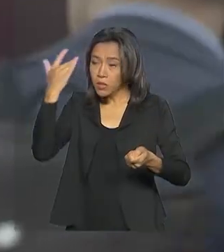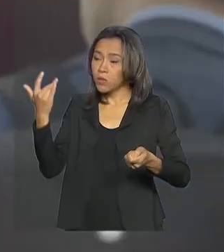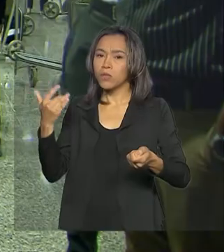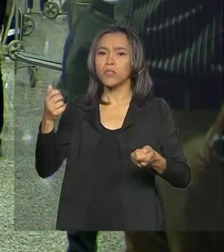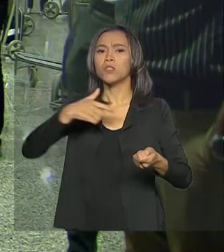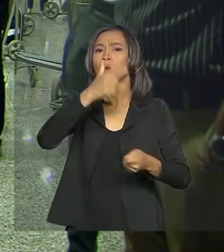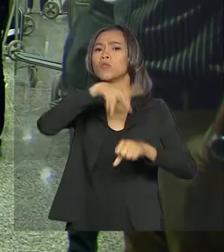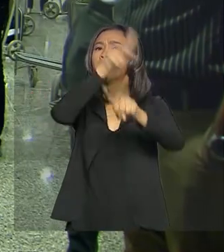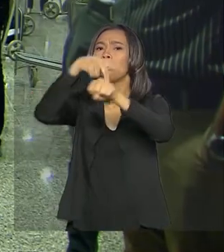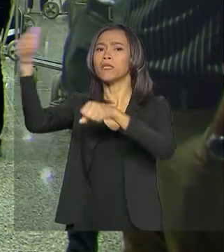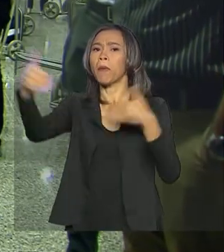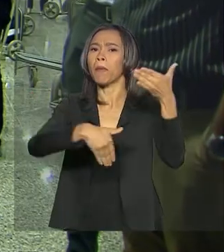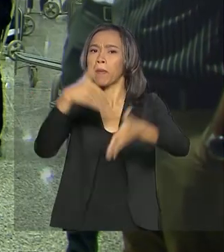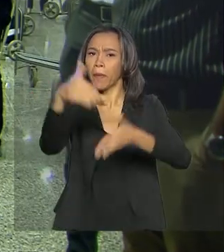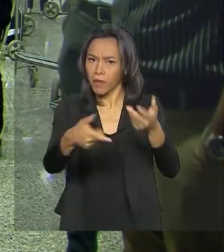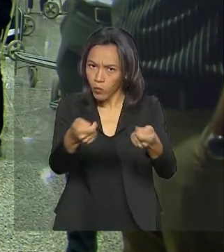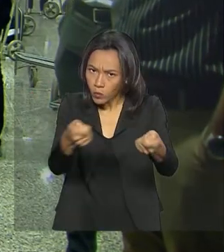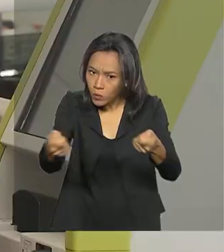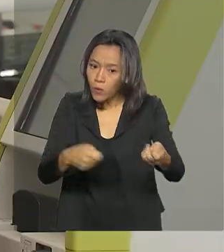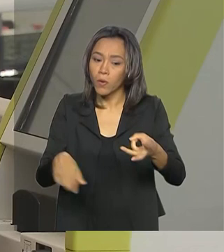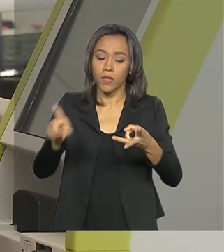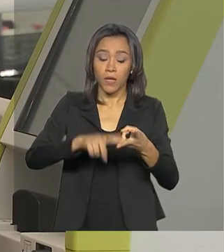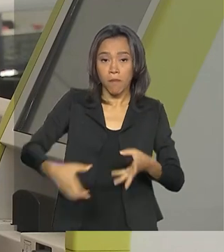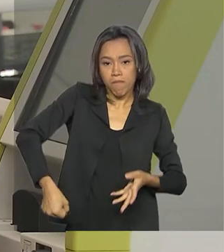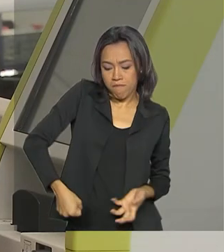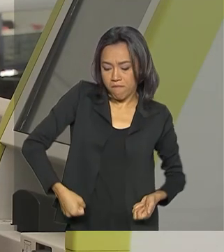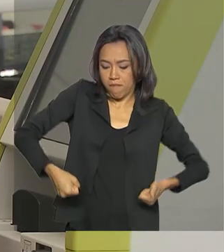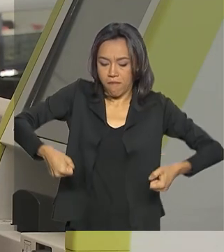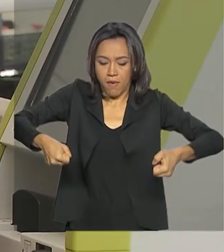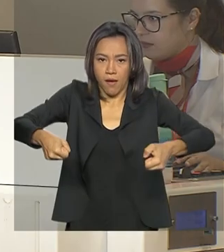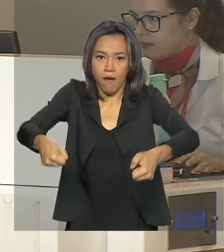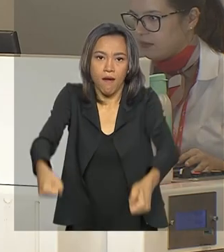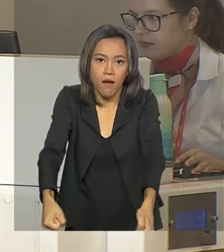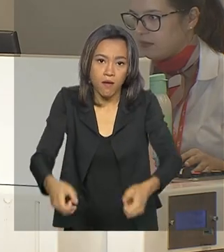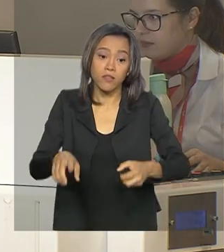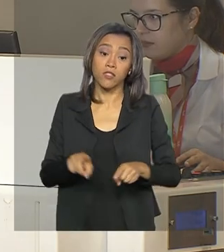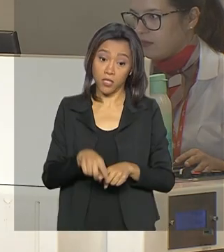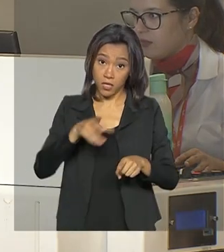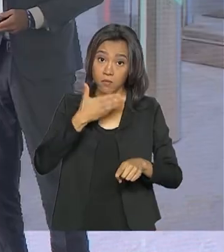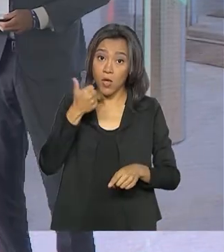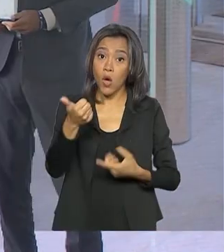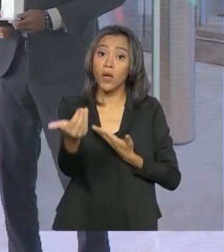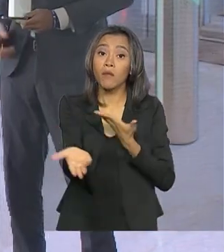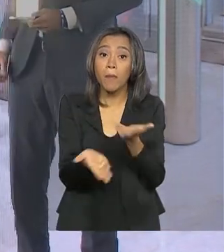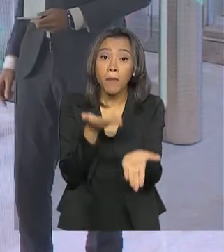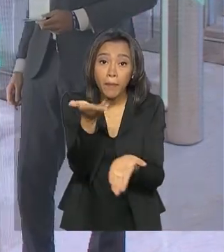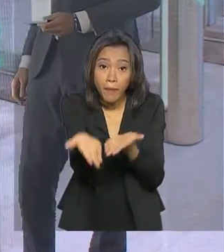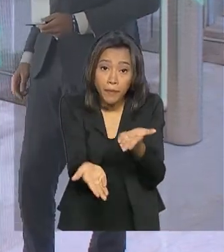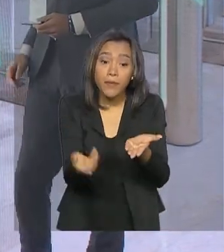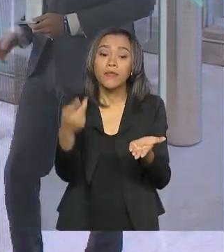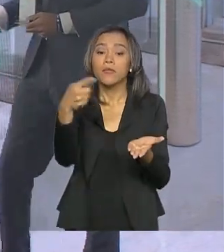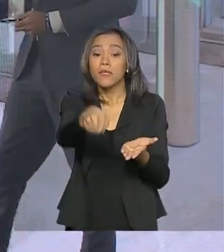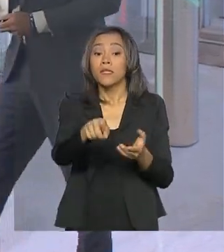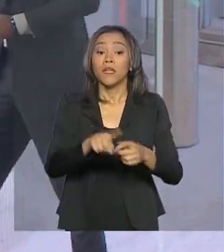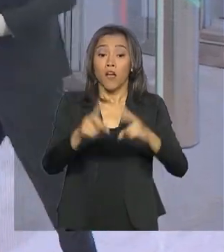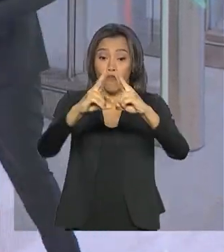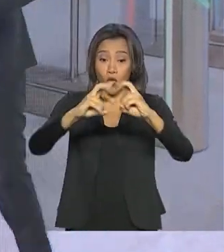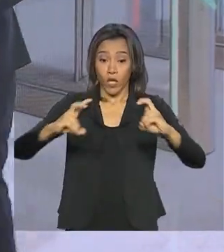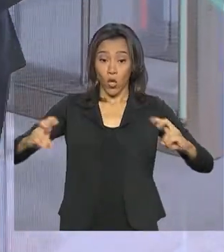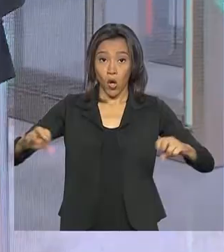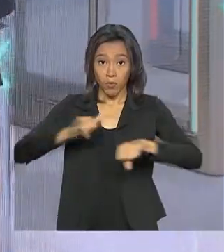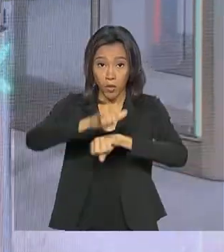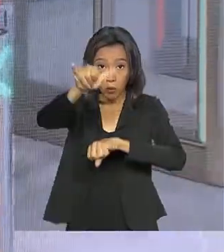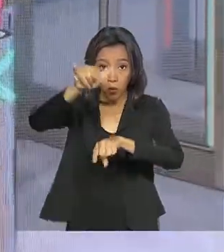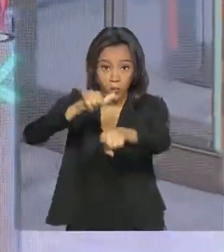eficientes, restituição de bagagem e melhores serviços aos passageiros. O aeroporto de Florianópolis ganhou